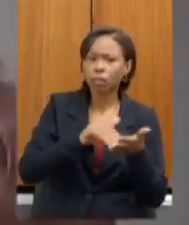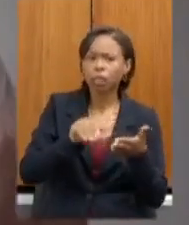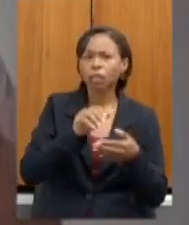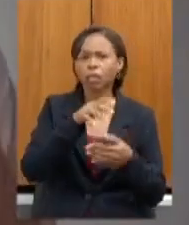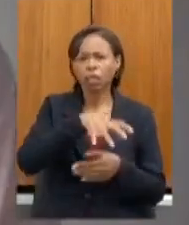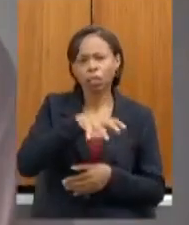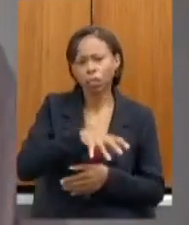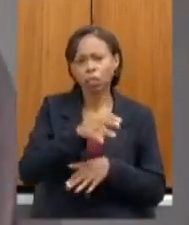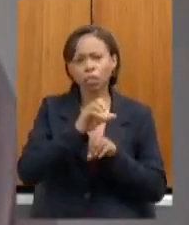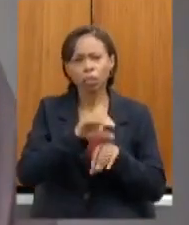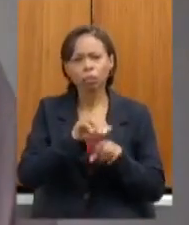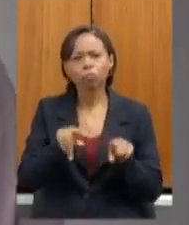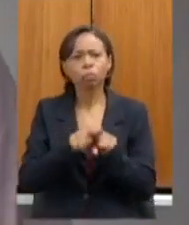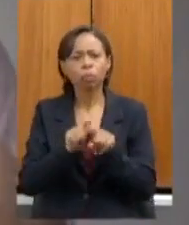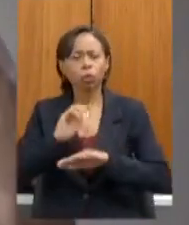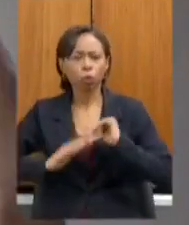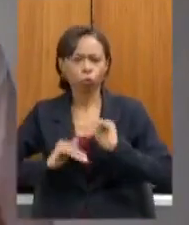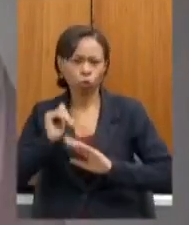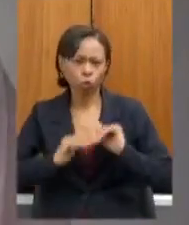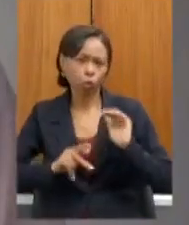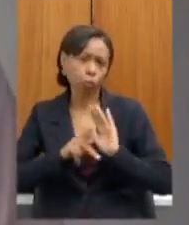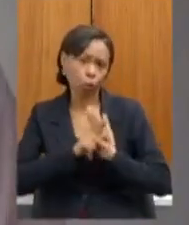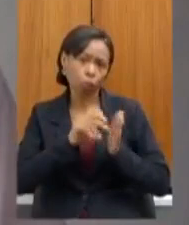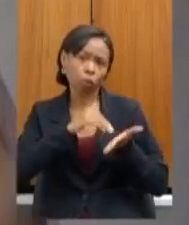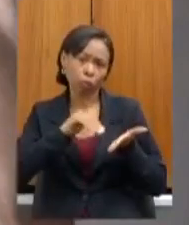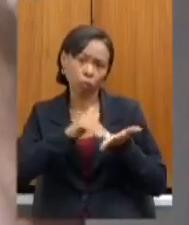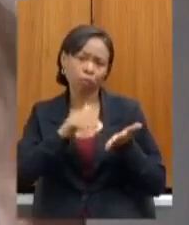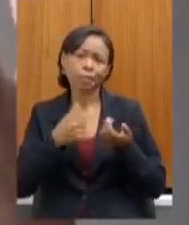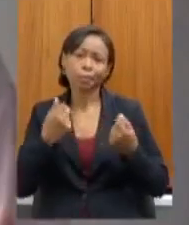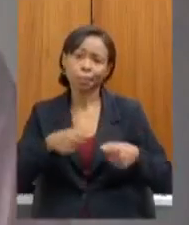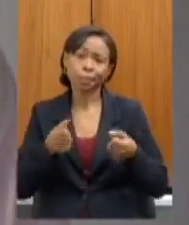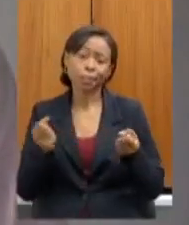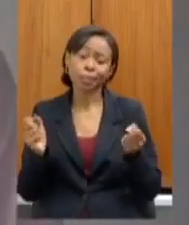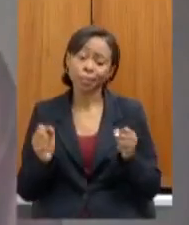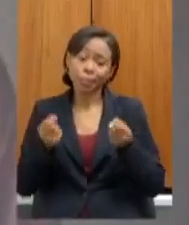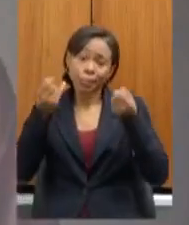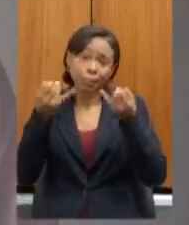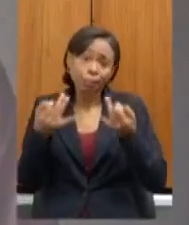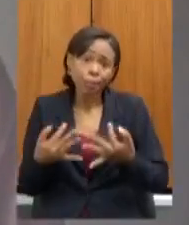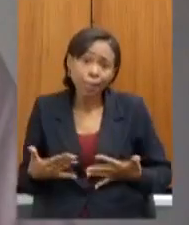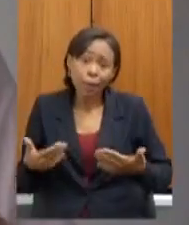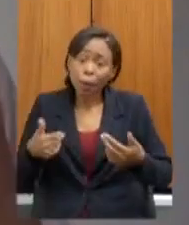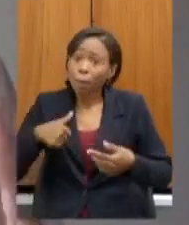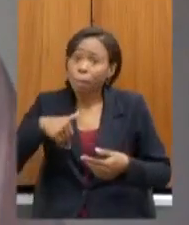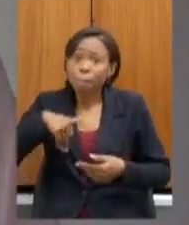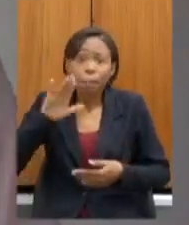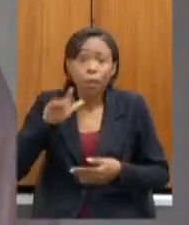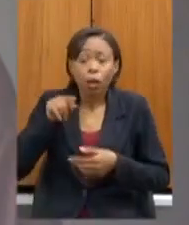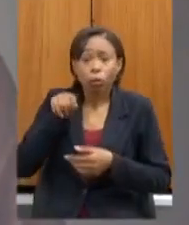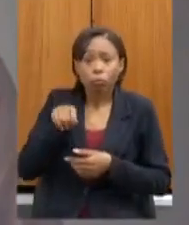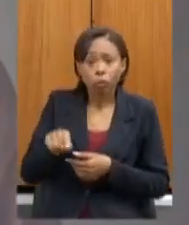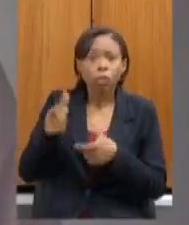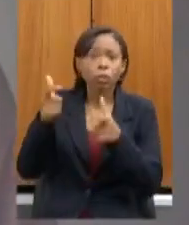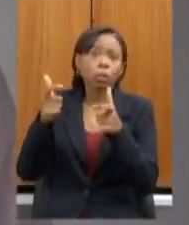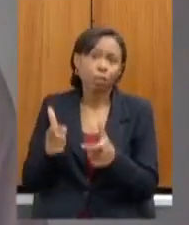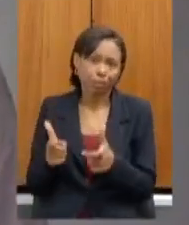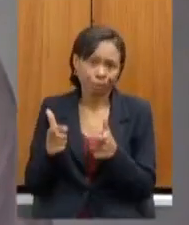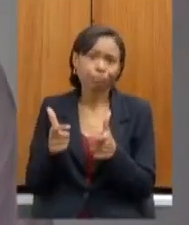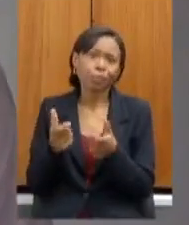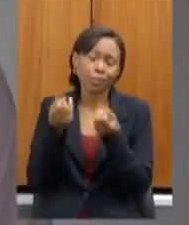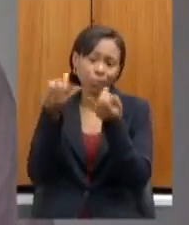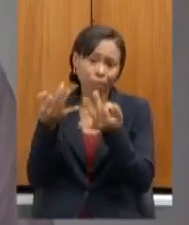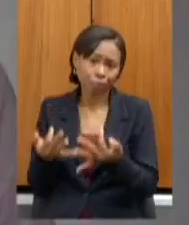dos técnicos da secretaria de prestar maiores esclarecimentos e ter um diálogo mais estreito com essa comunidade que se vê ali